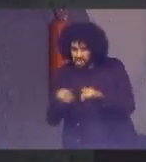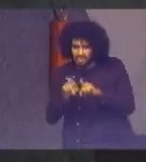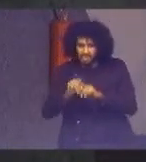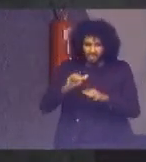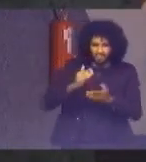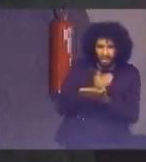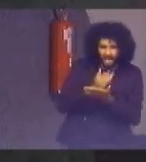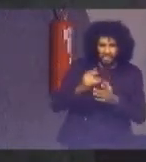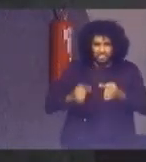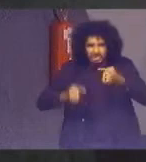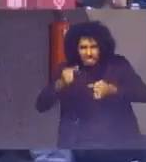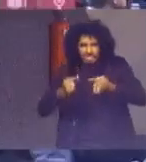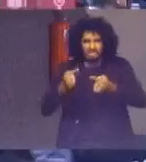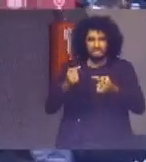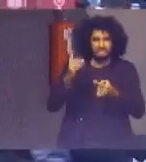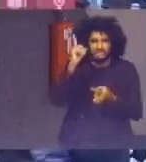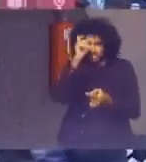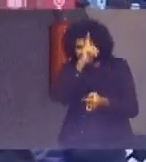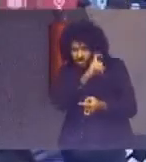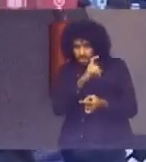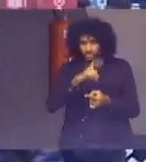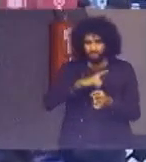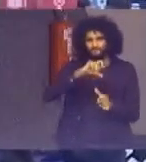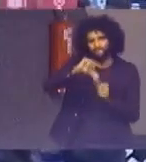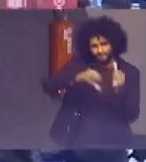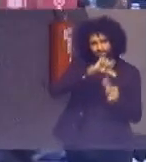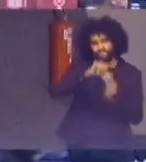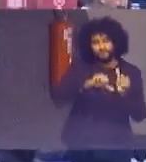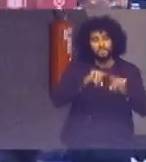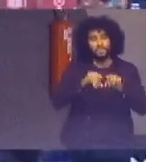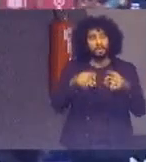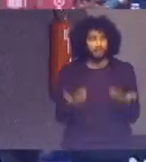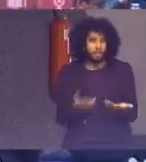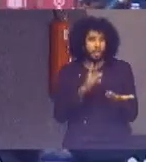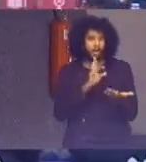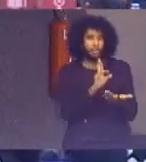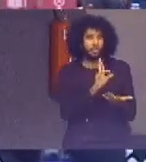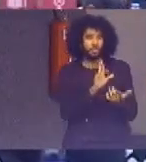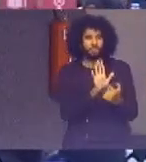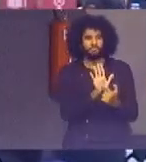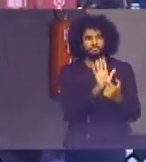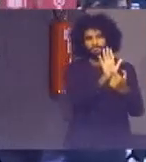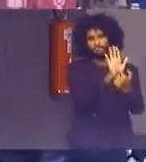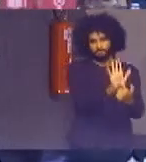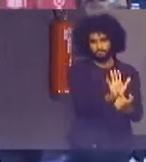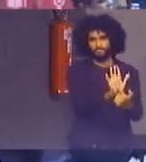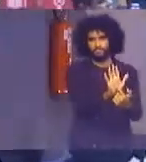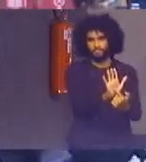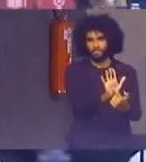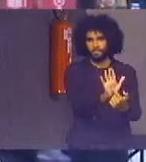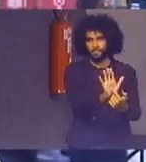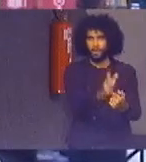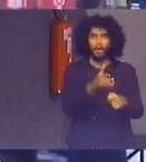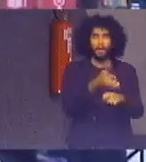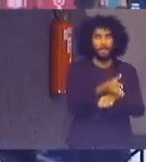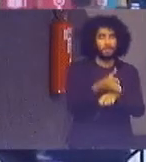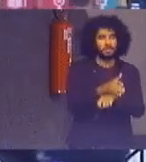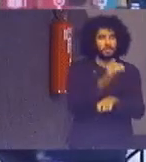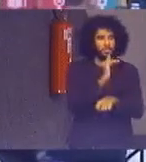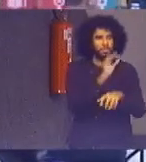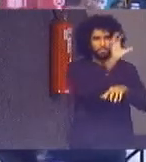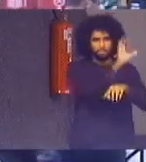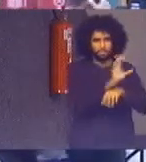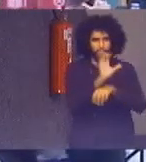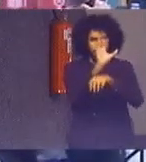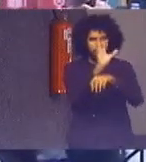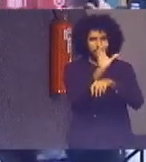tem mudado ao longo dos anos e, consequentemente, isso tem refletido por meio da participação dos Estados-membros